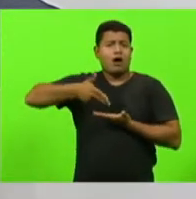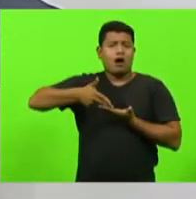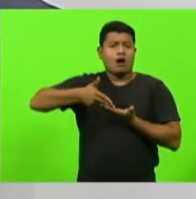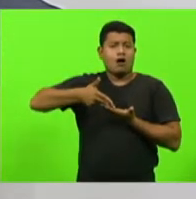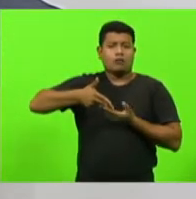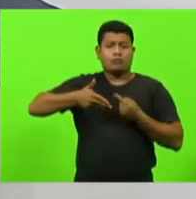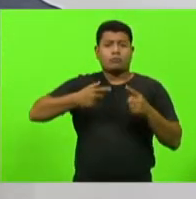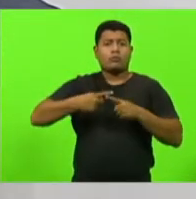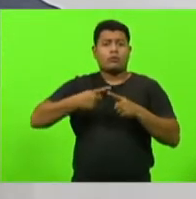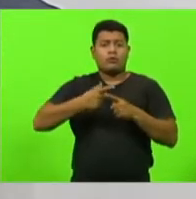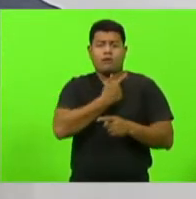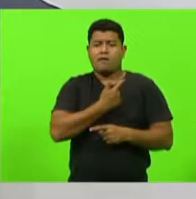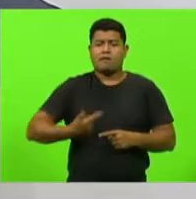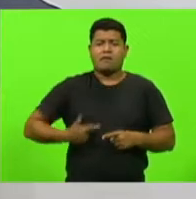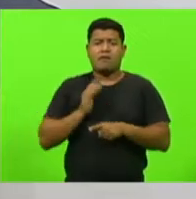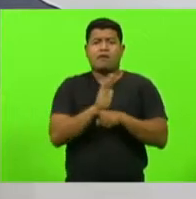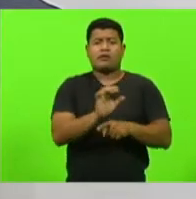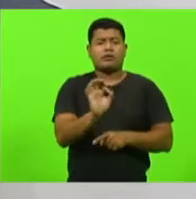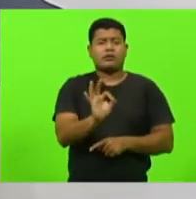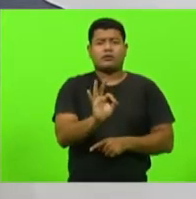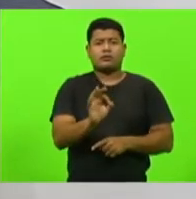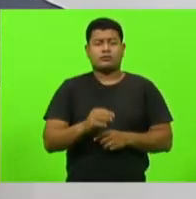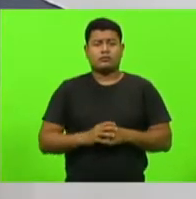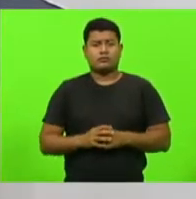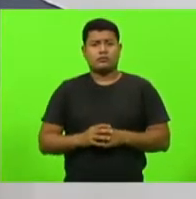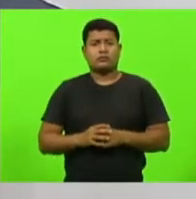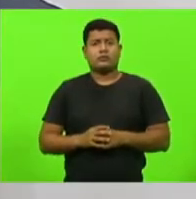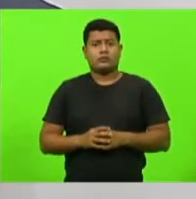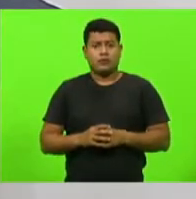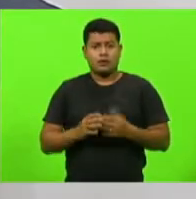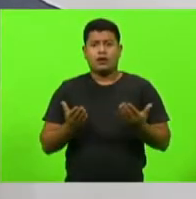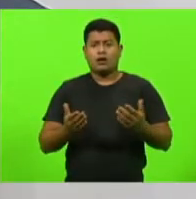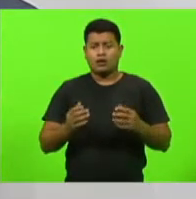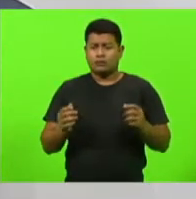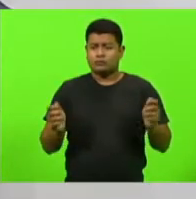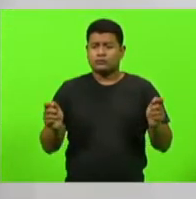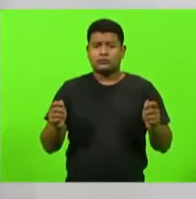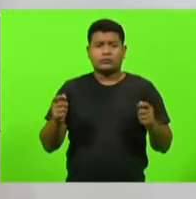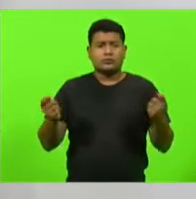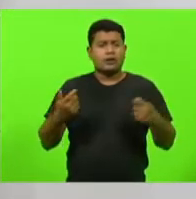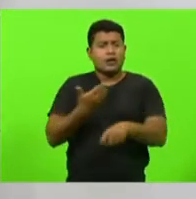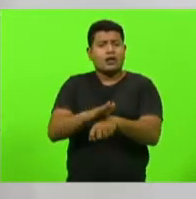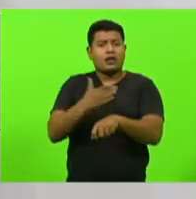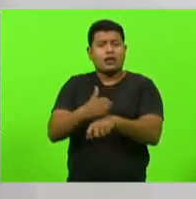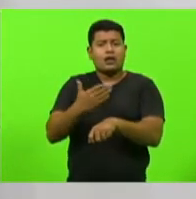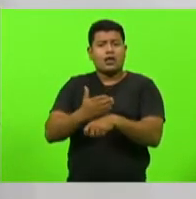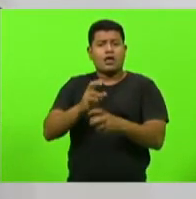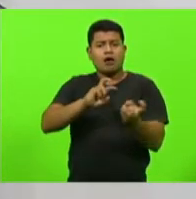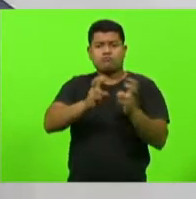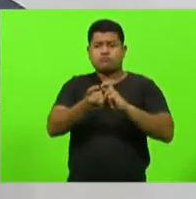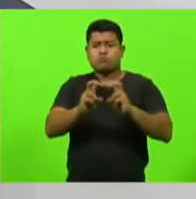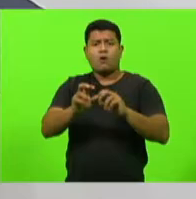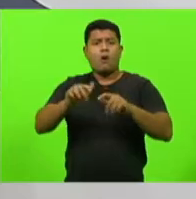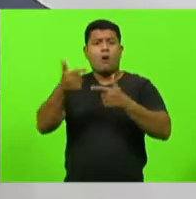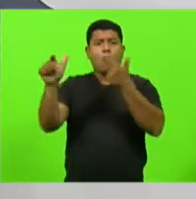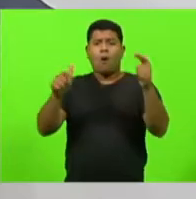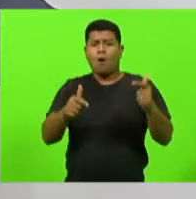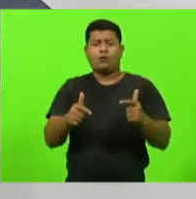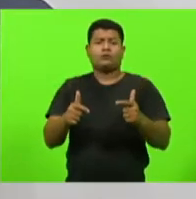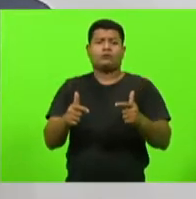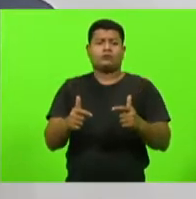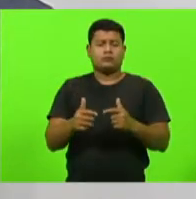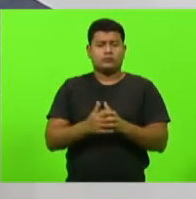lembre-se disso, aprenda uma arte marcial, o Estado não vai te defender, o Estado vai defender o agressor, ele vai passar